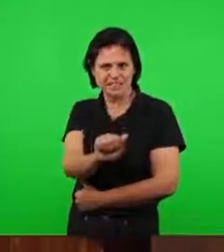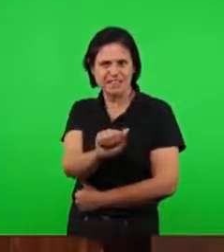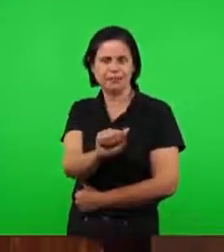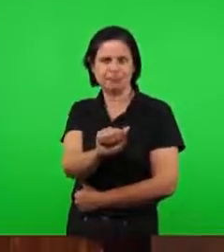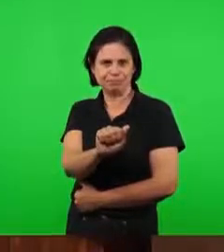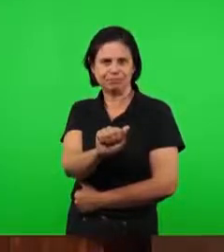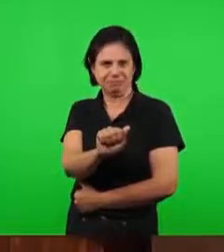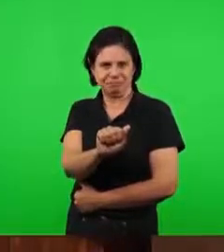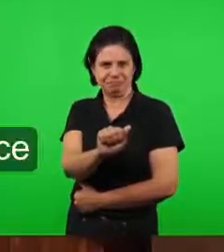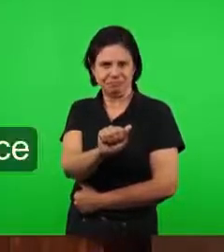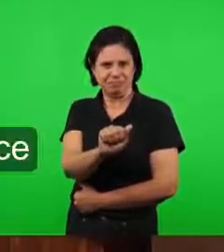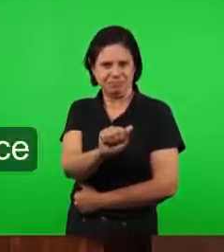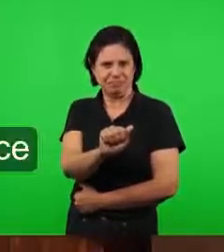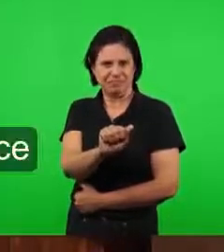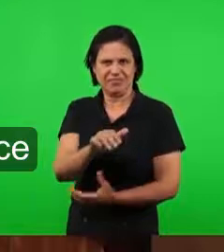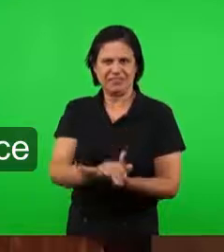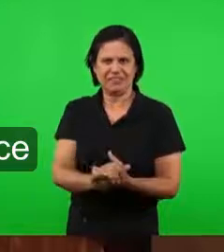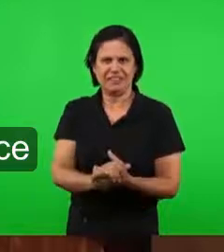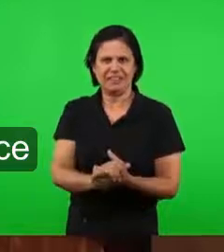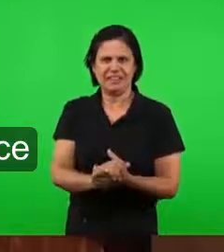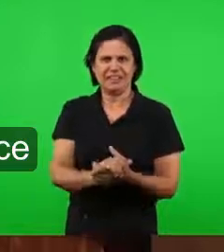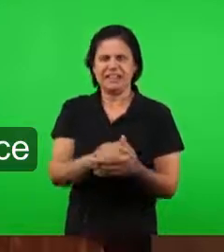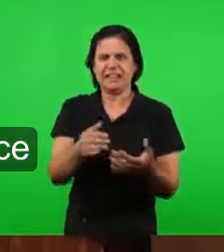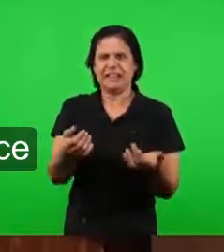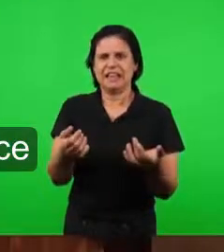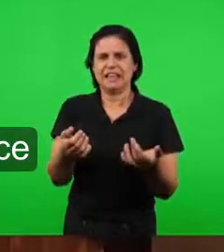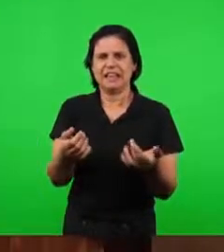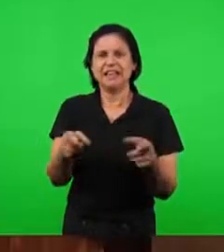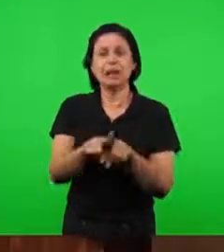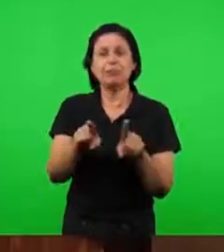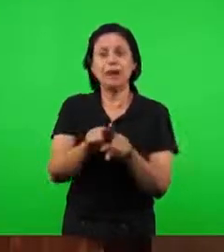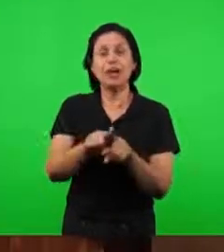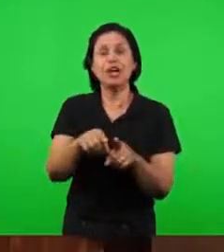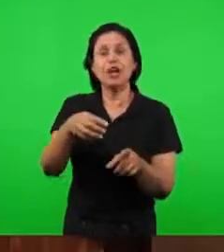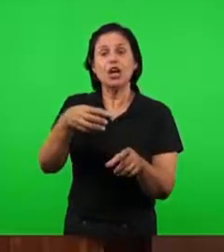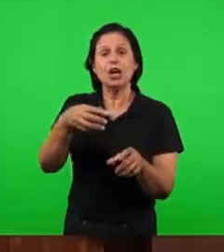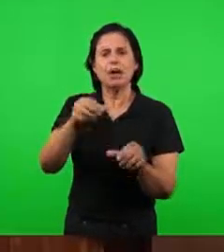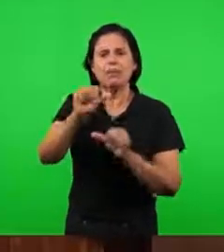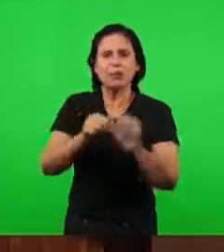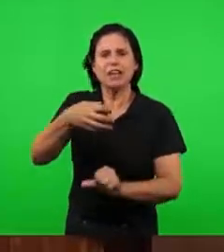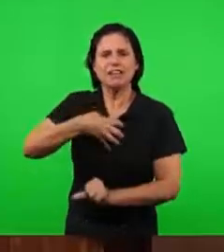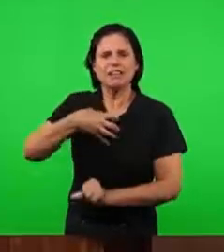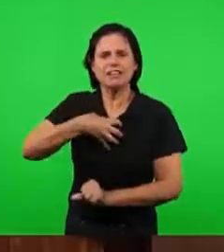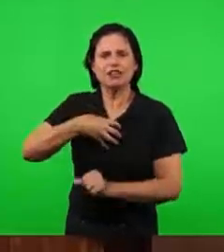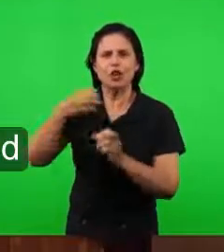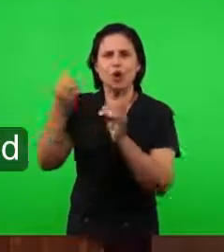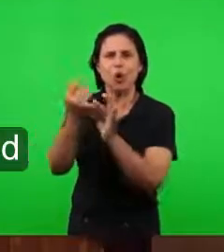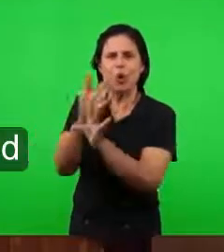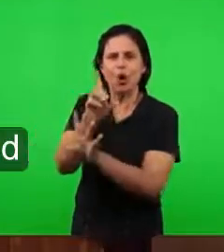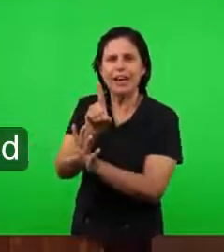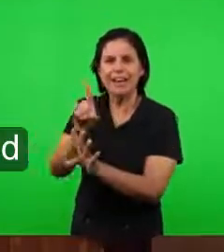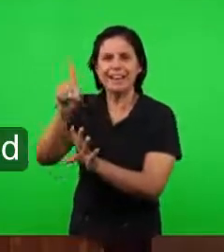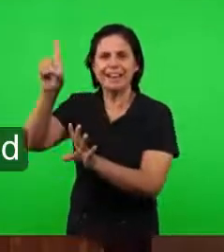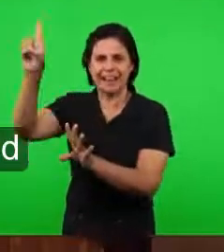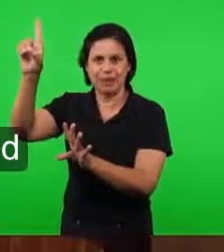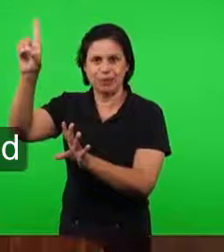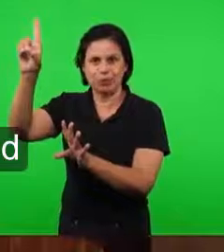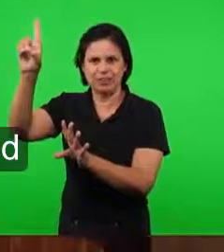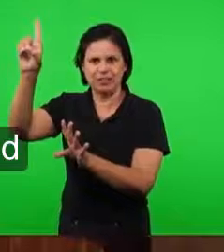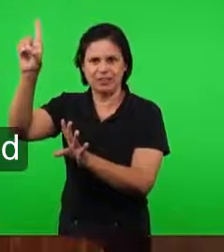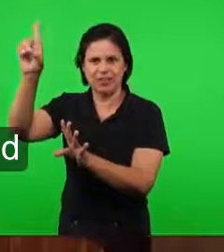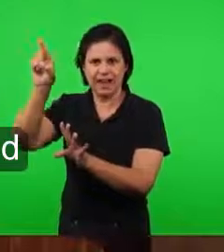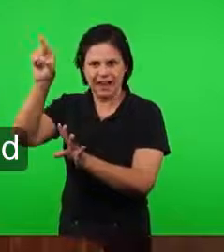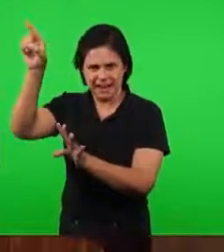Aquele mesmo sentido. Glória a Deus nas alturas, paz na terra e boa vontade dos homens para com Deus. Não existe isso.